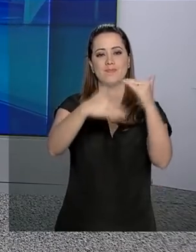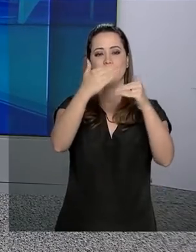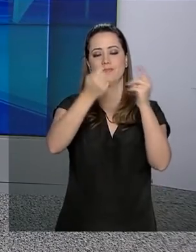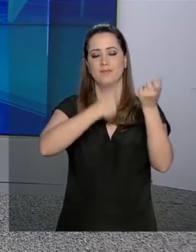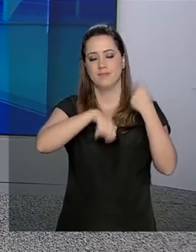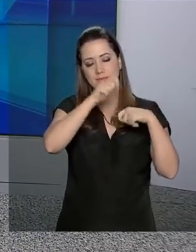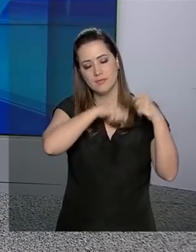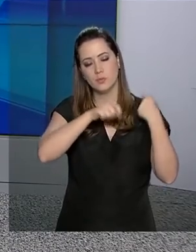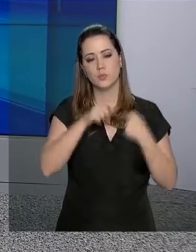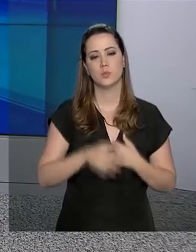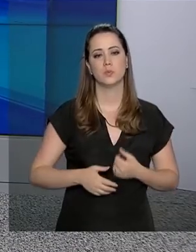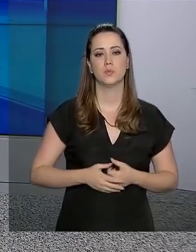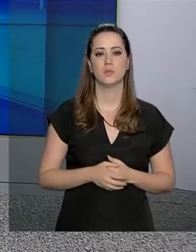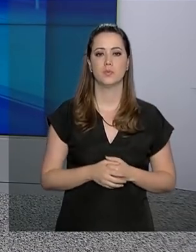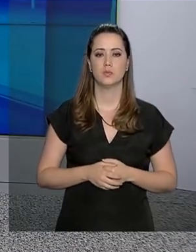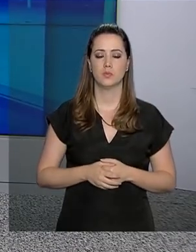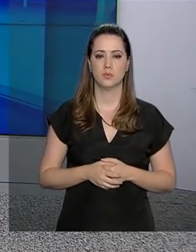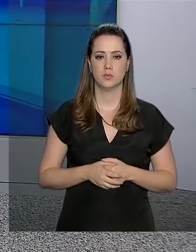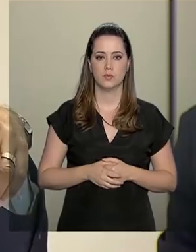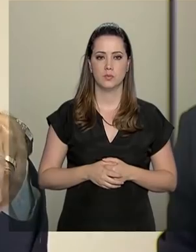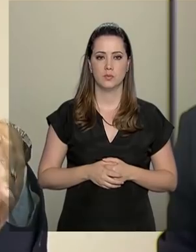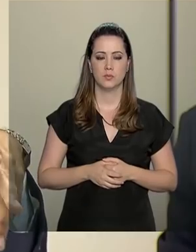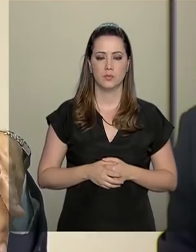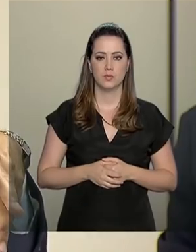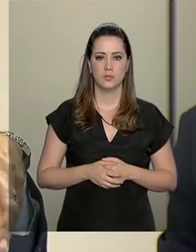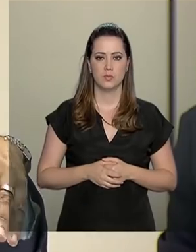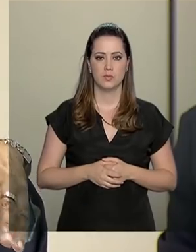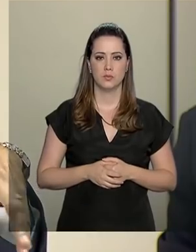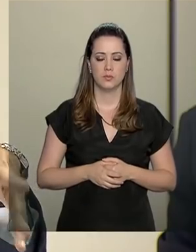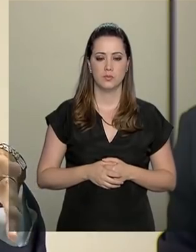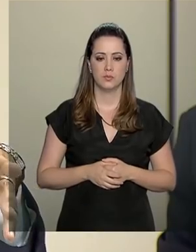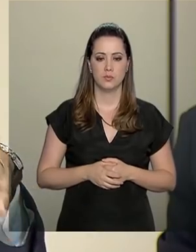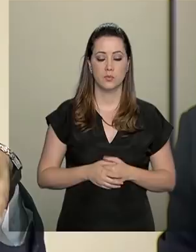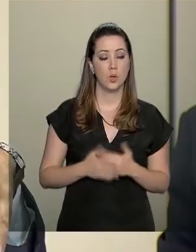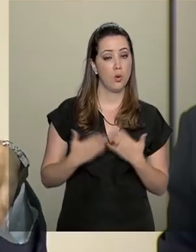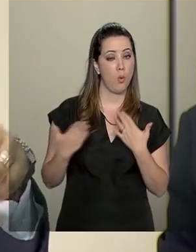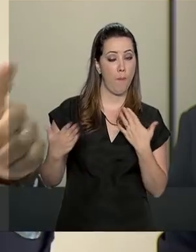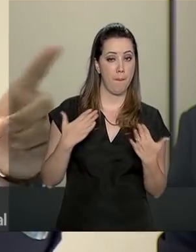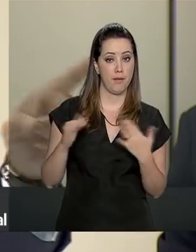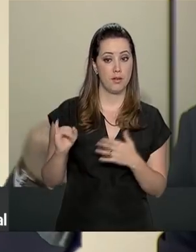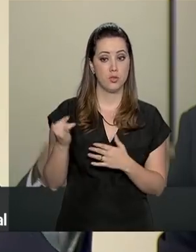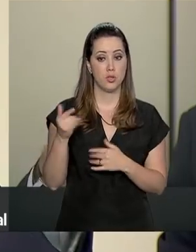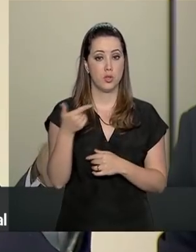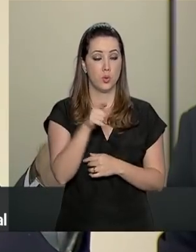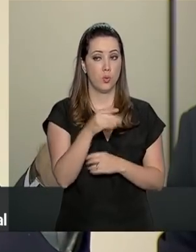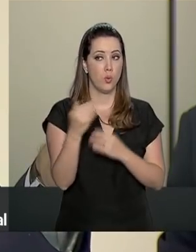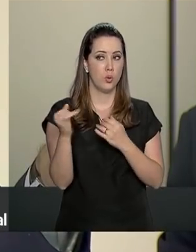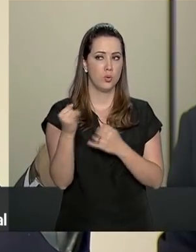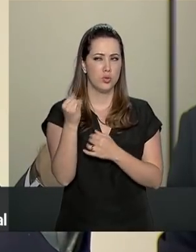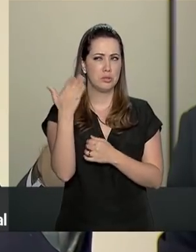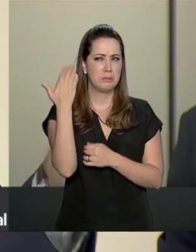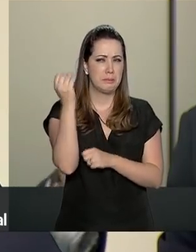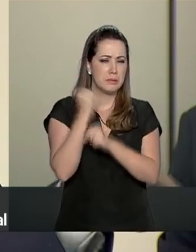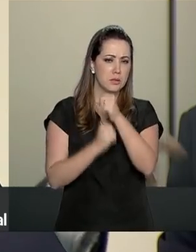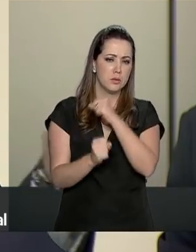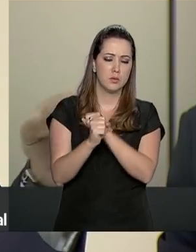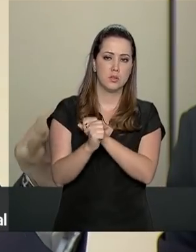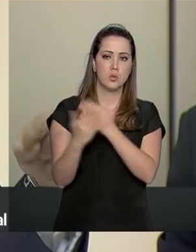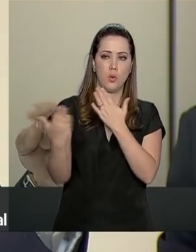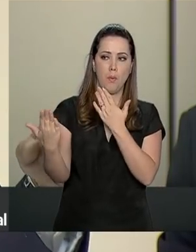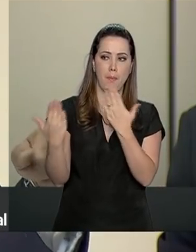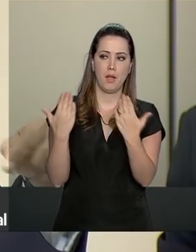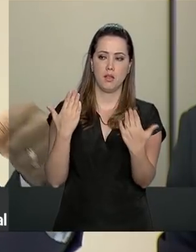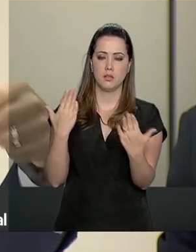retomada da atividade econômica. Quando a gente compara janeiro contra janeiro de 2018, eu estou